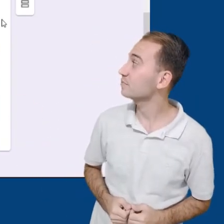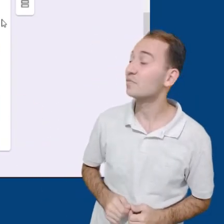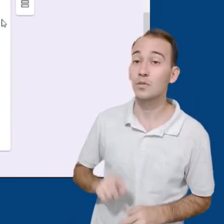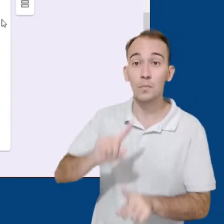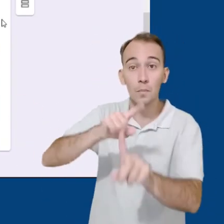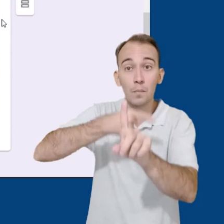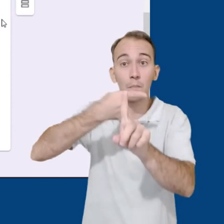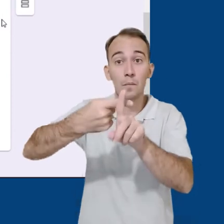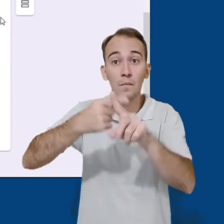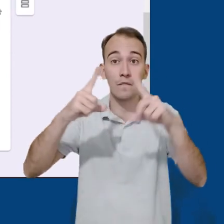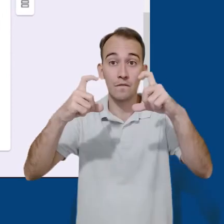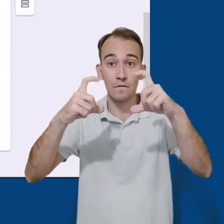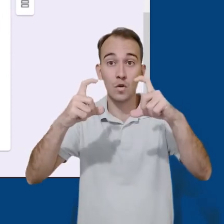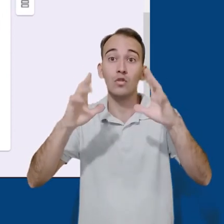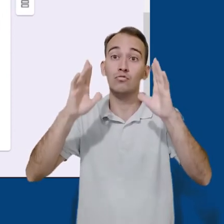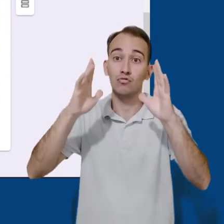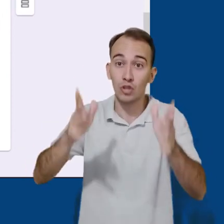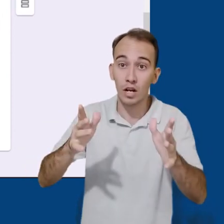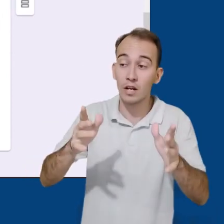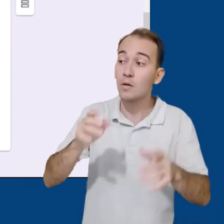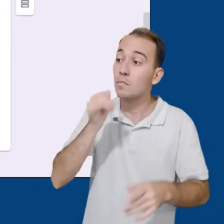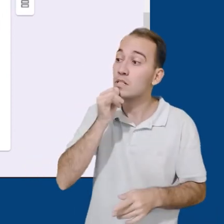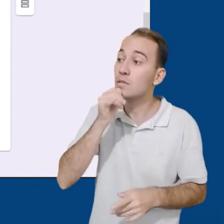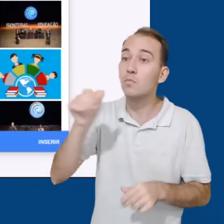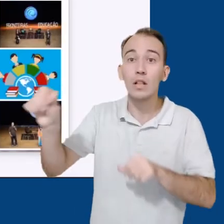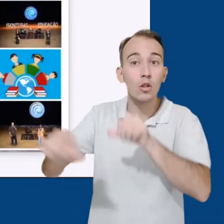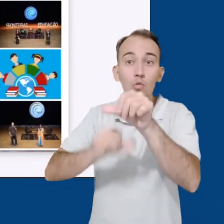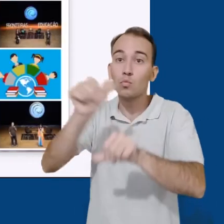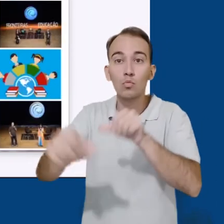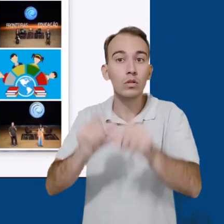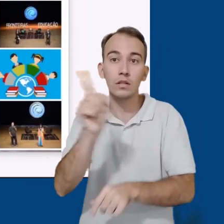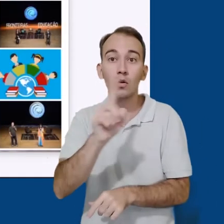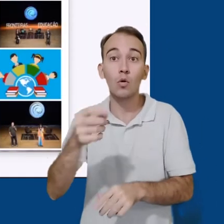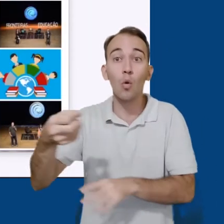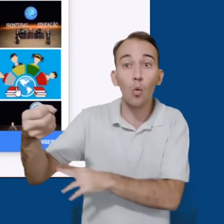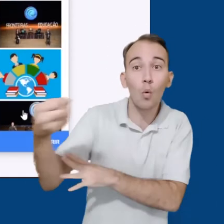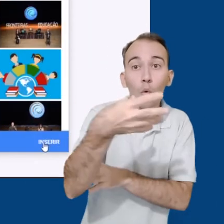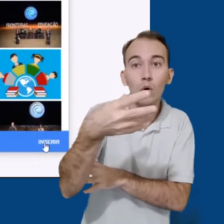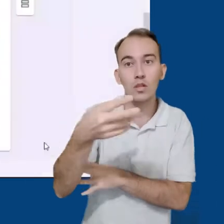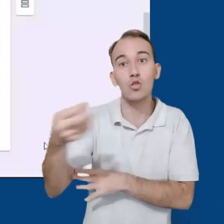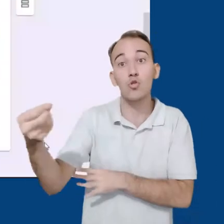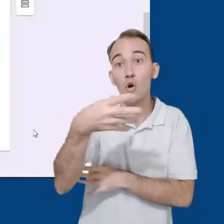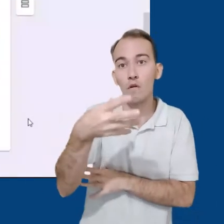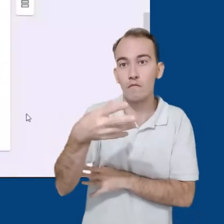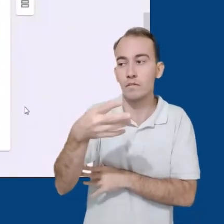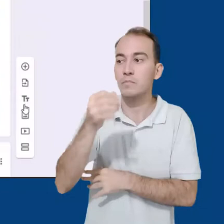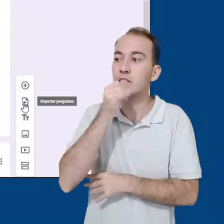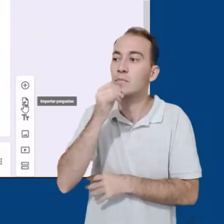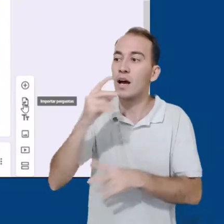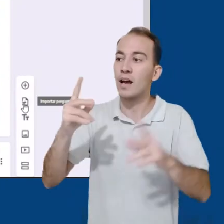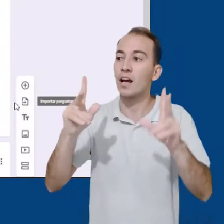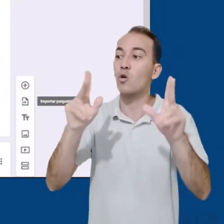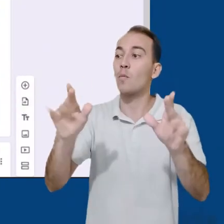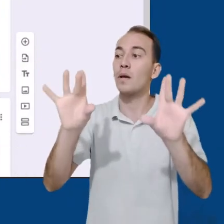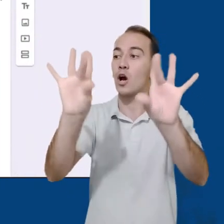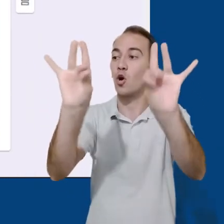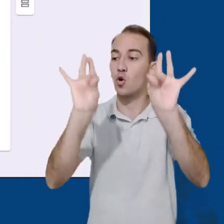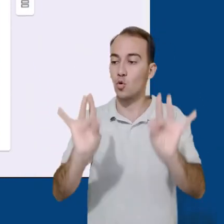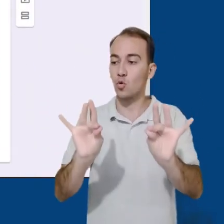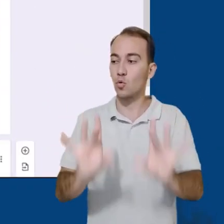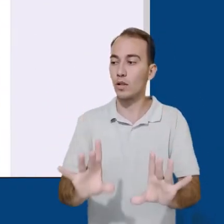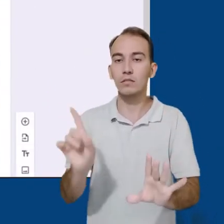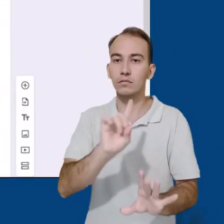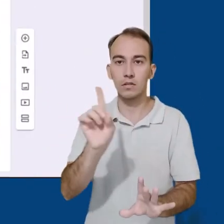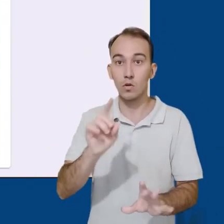Note que se você clicar novamente na inserção de imagens, a foto já inserida não será alterada. Você criará outro